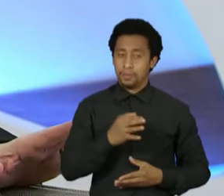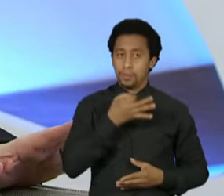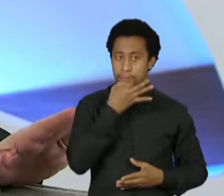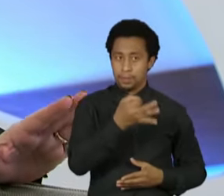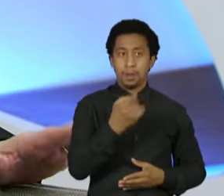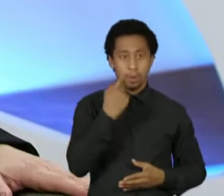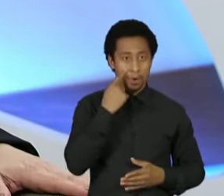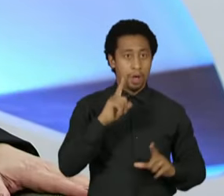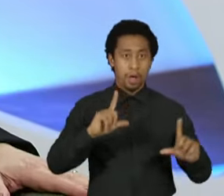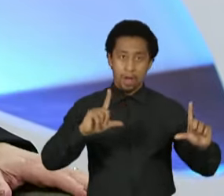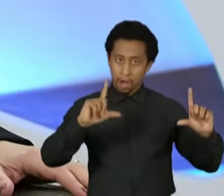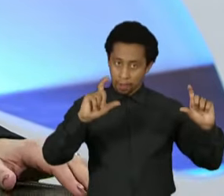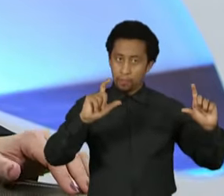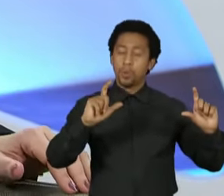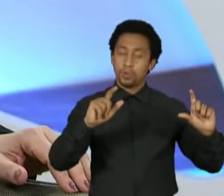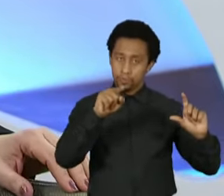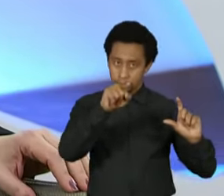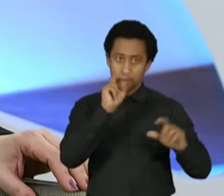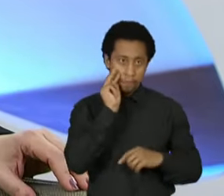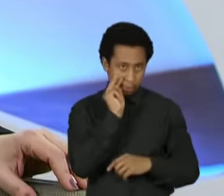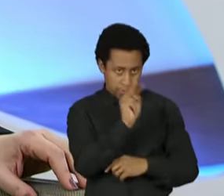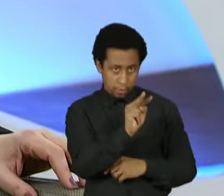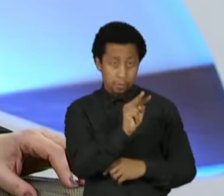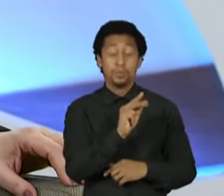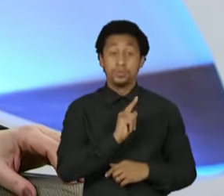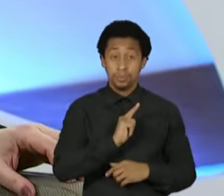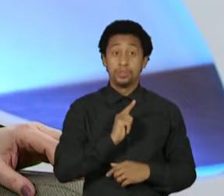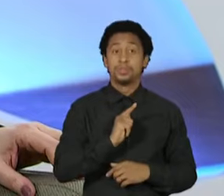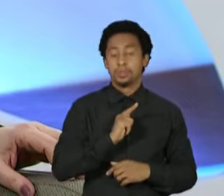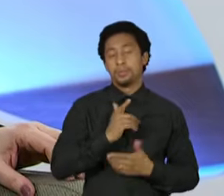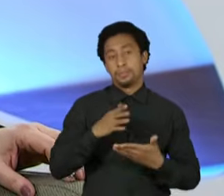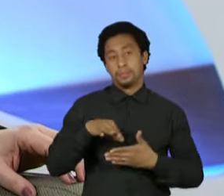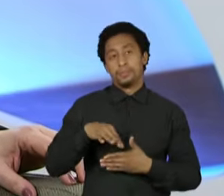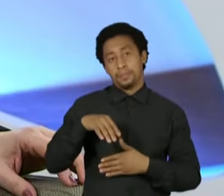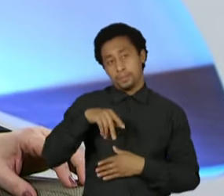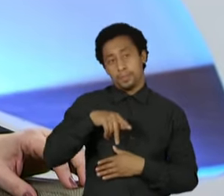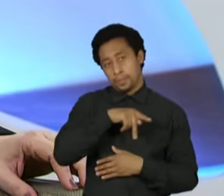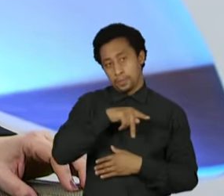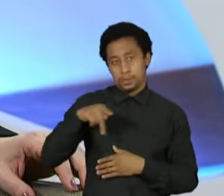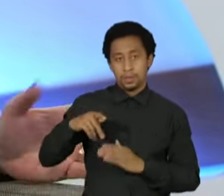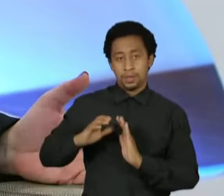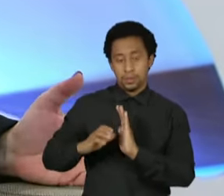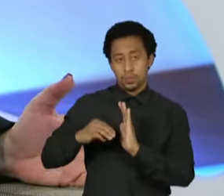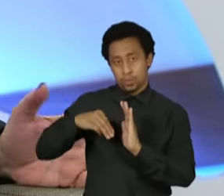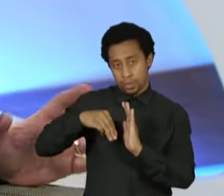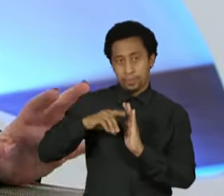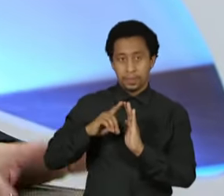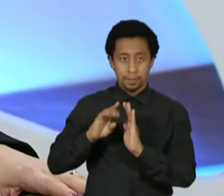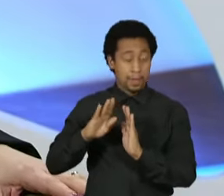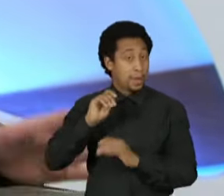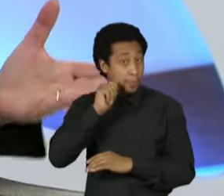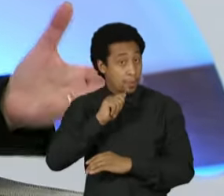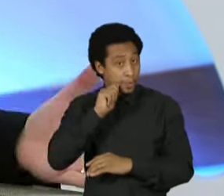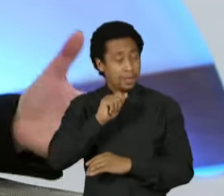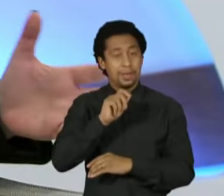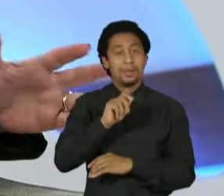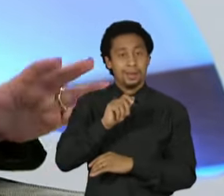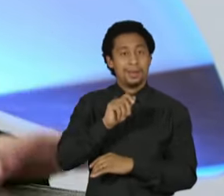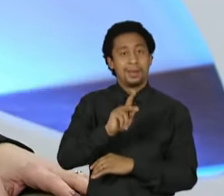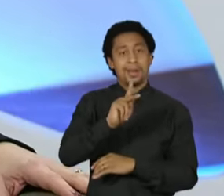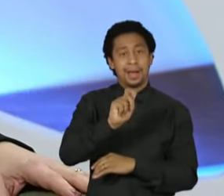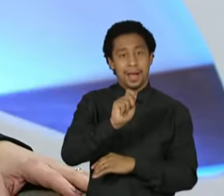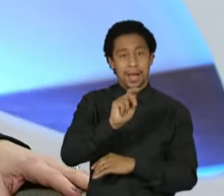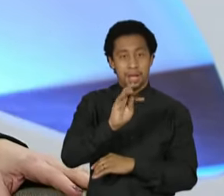Estava ali, inclusive, a Kátia Lobo, que é a presidente do MDB Mulher Nacional, e ela é do Rio de Janeiro, e ela estava